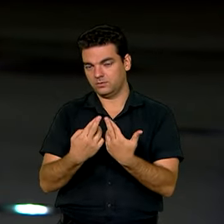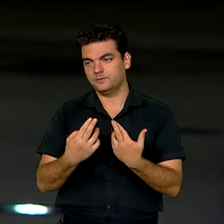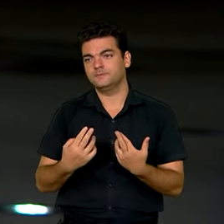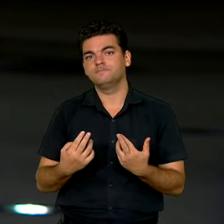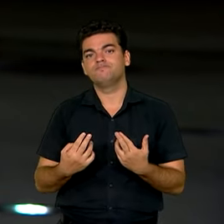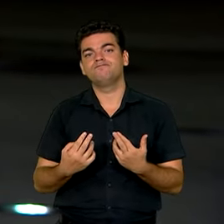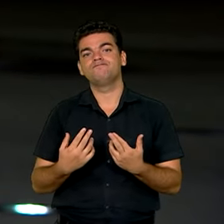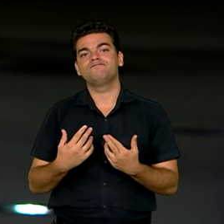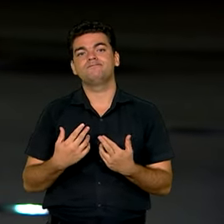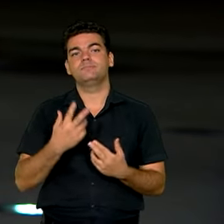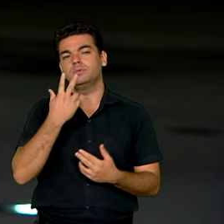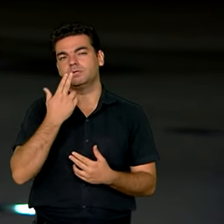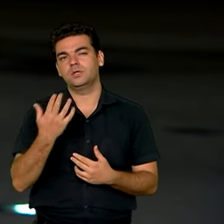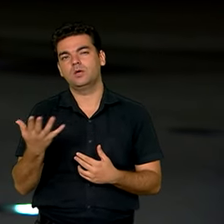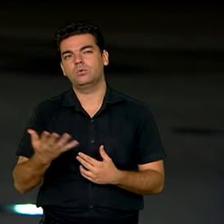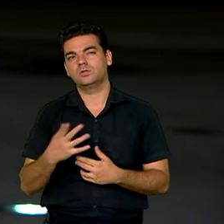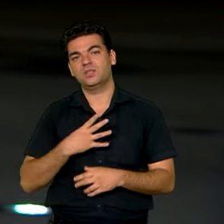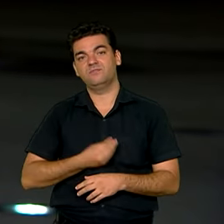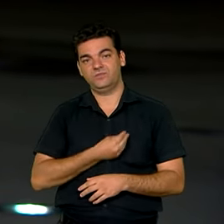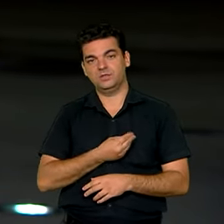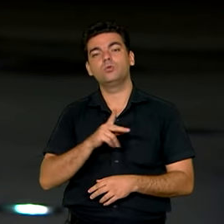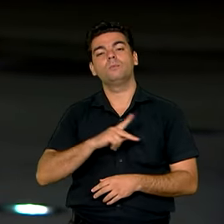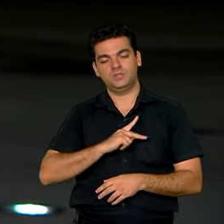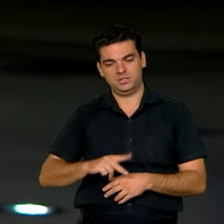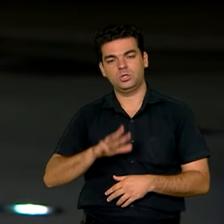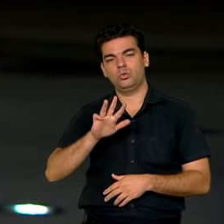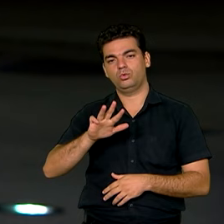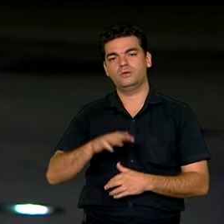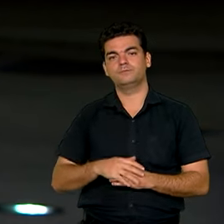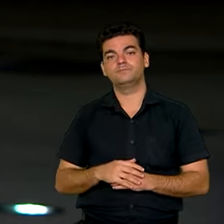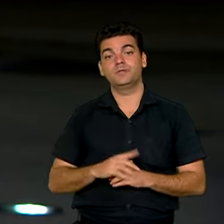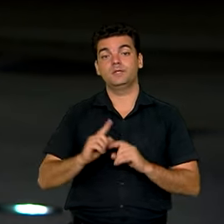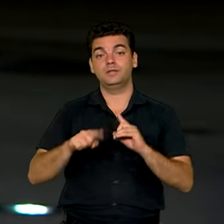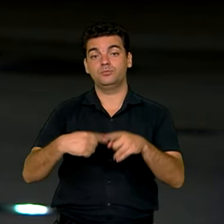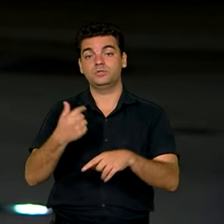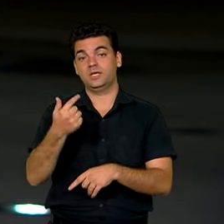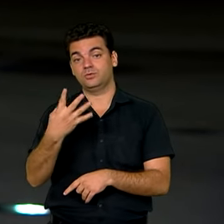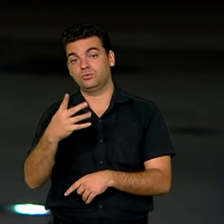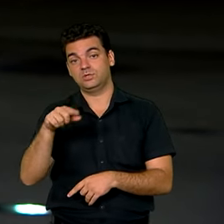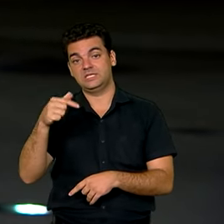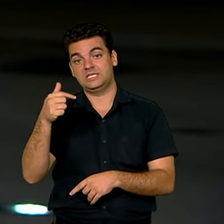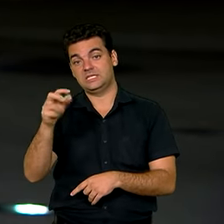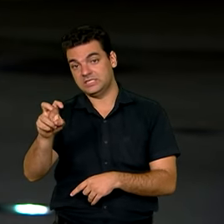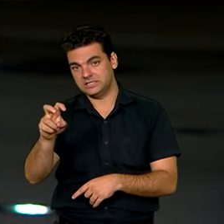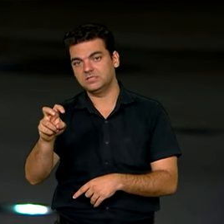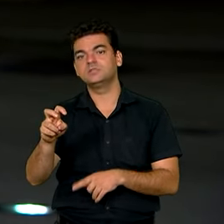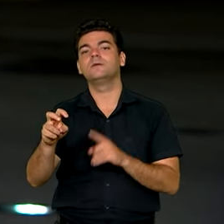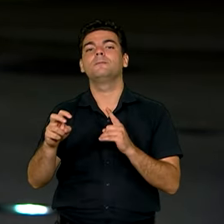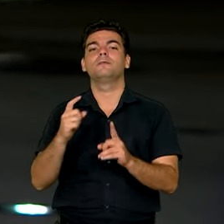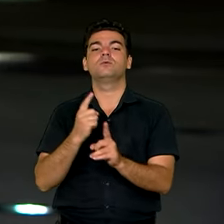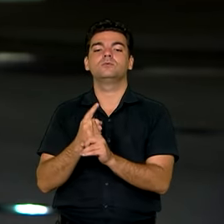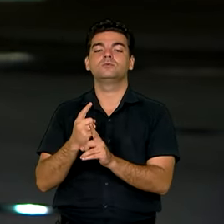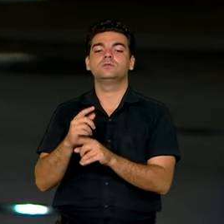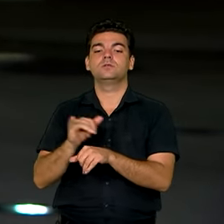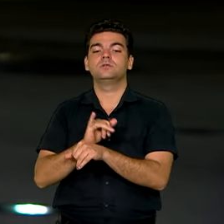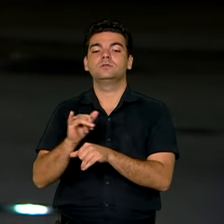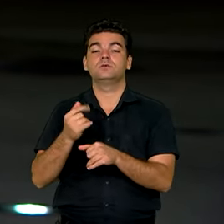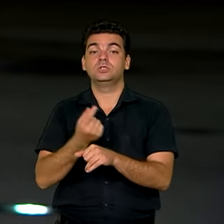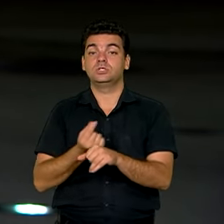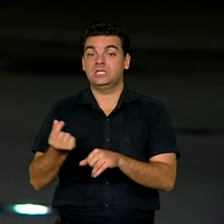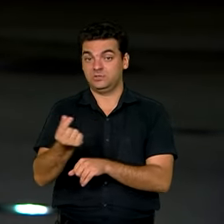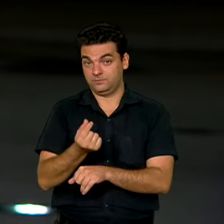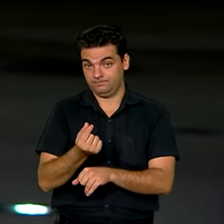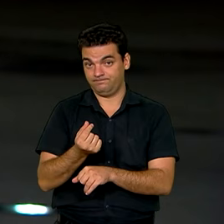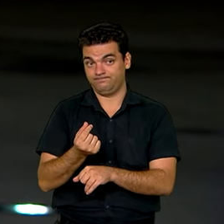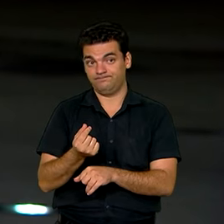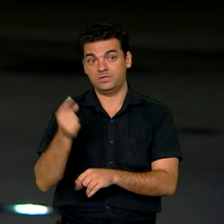a expectativa é que tenha a presença do presidente Lula. Nos dias 14 e 15, é a vez do encontro da trilha de finanças,